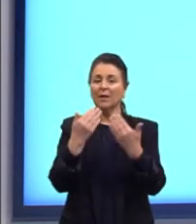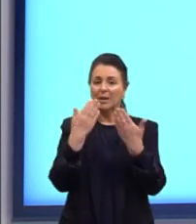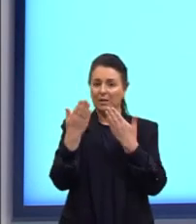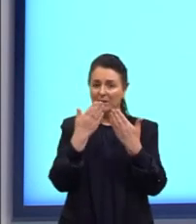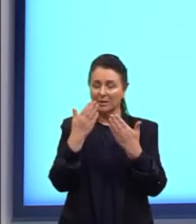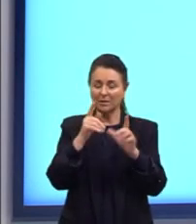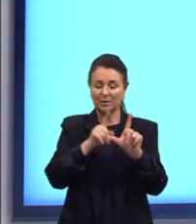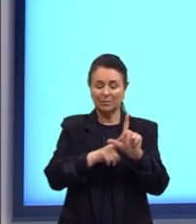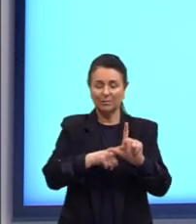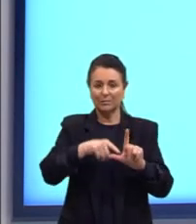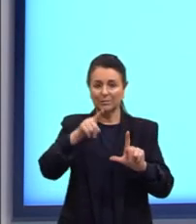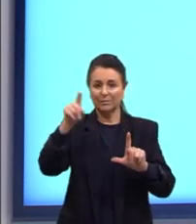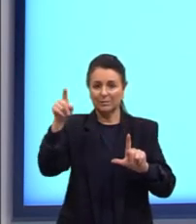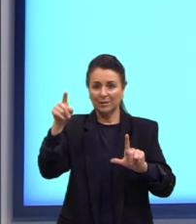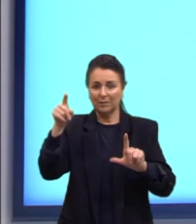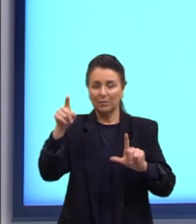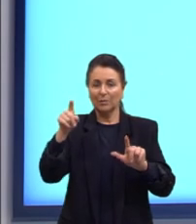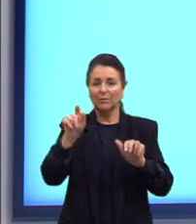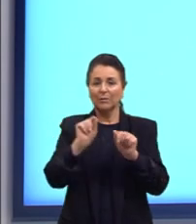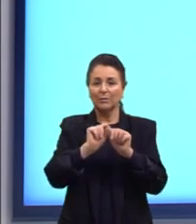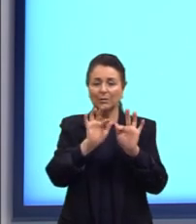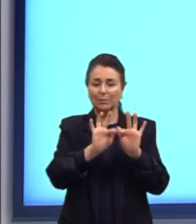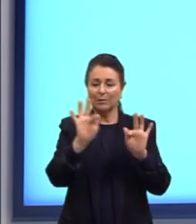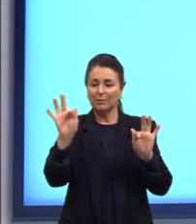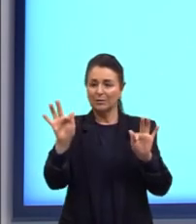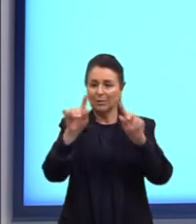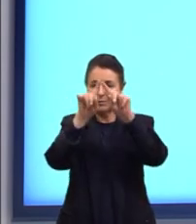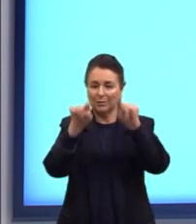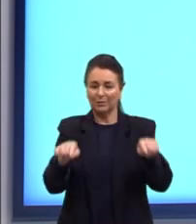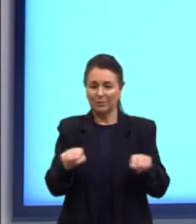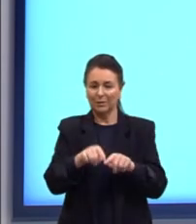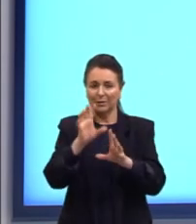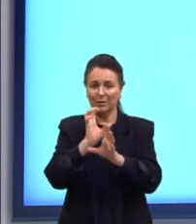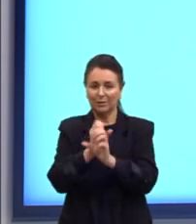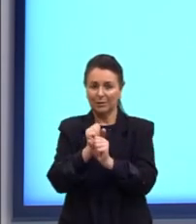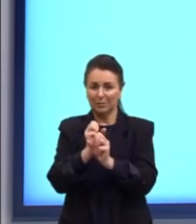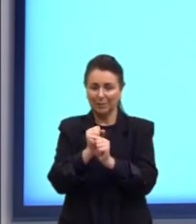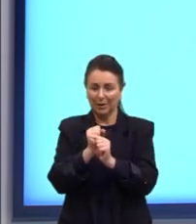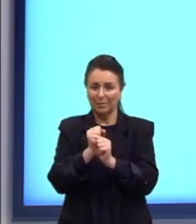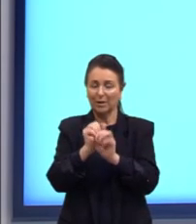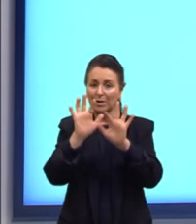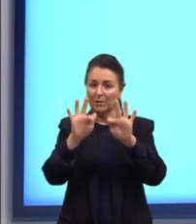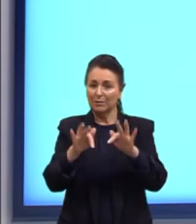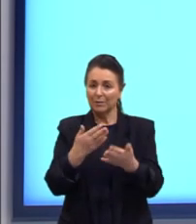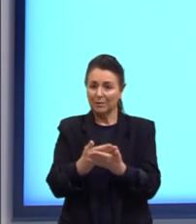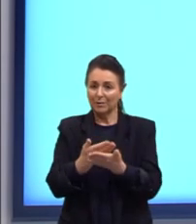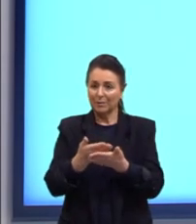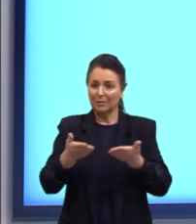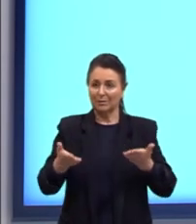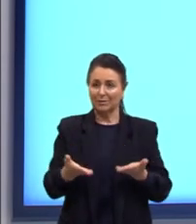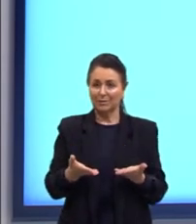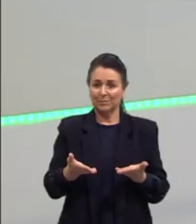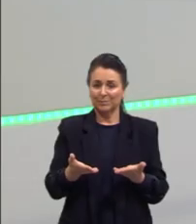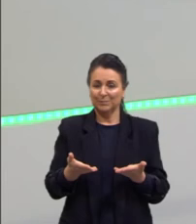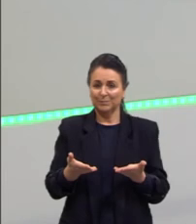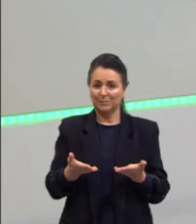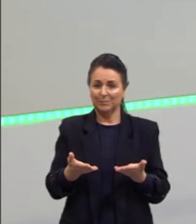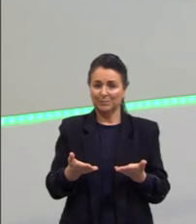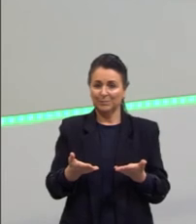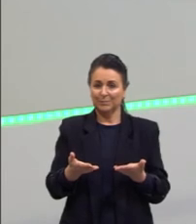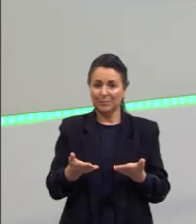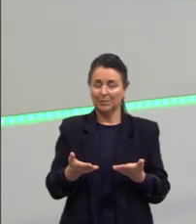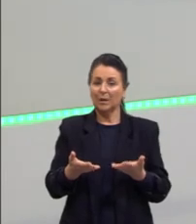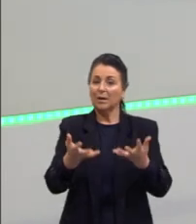ali o gráfico trazendo uma função trigonométrica para encerrar a nossa aula de hoje quero que